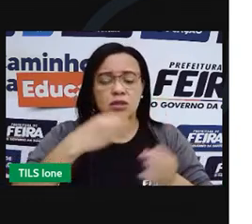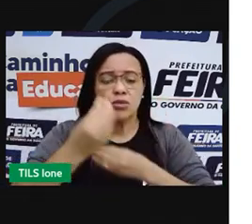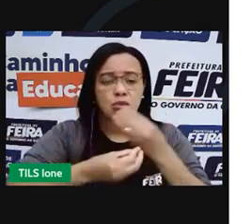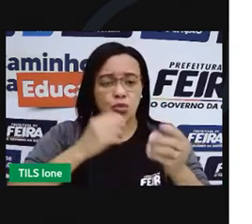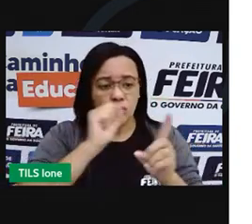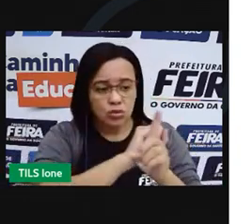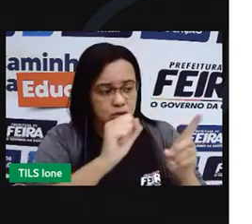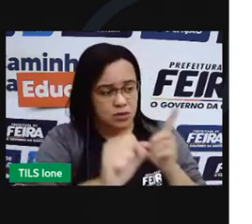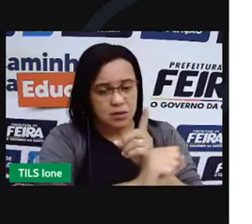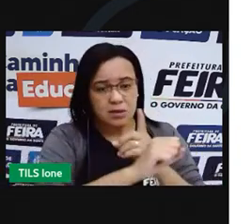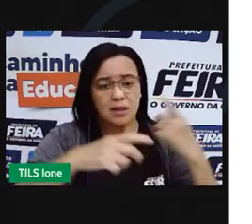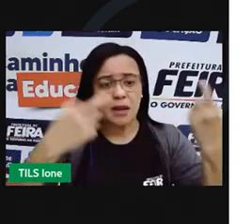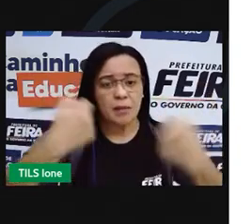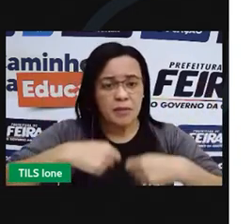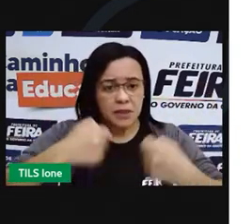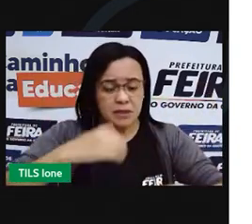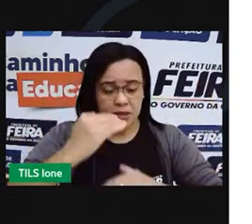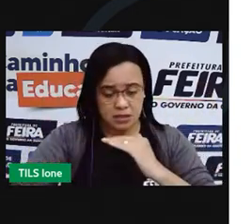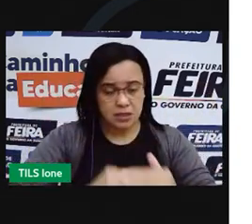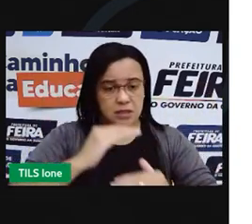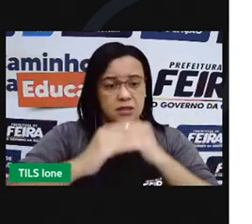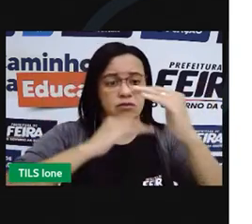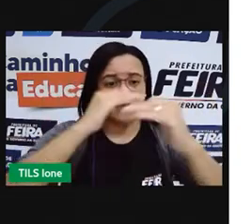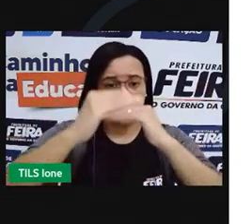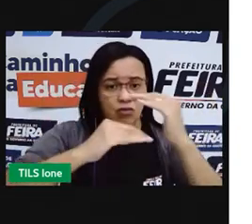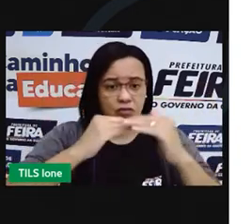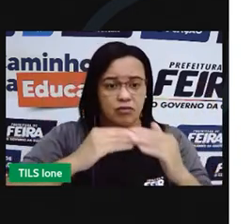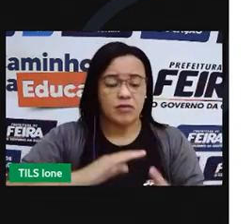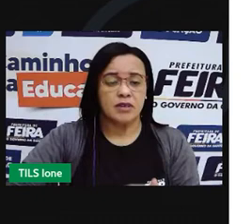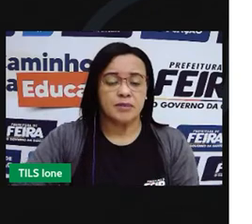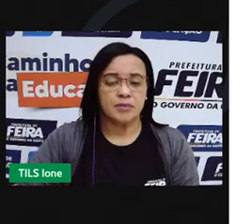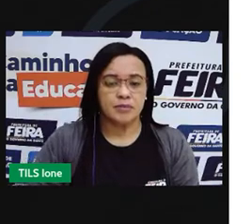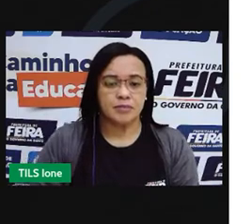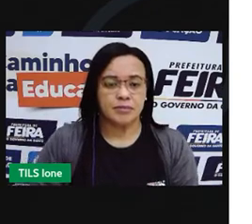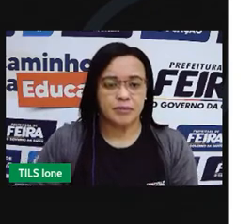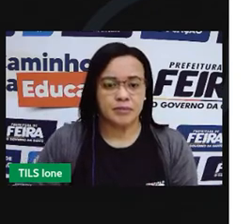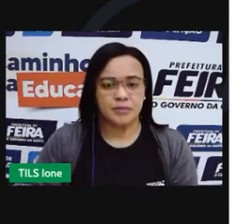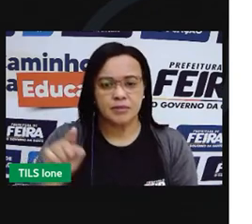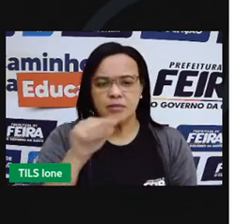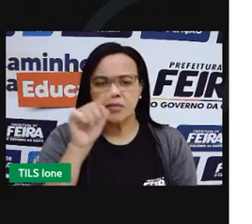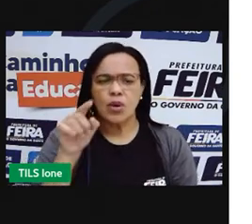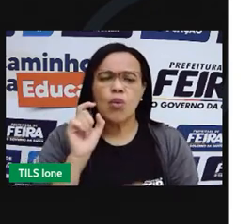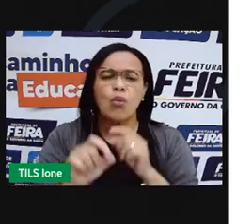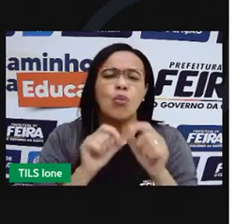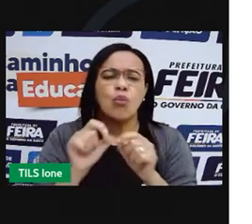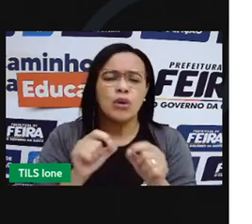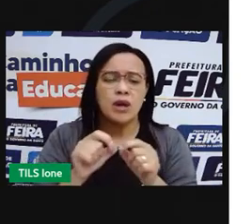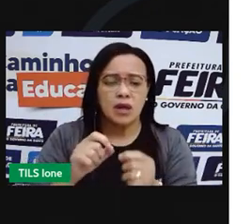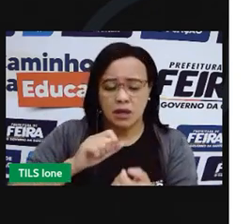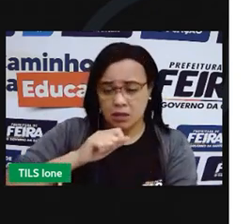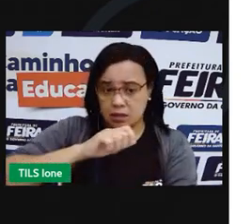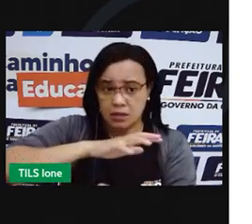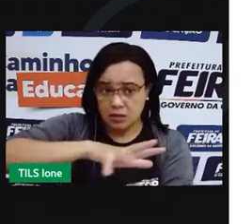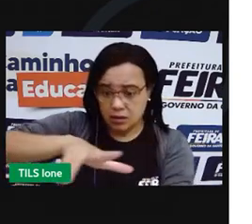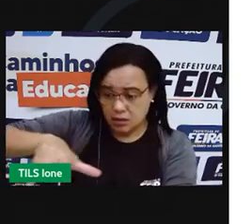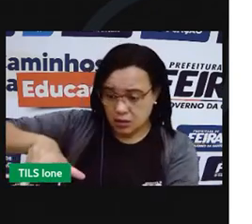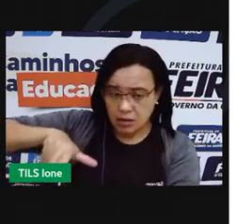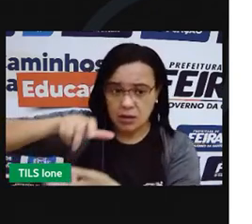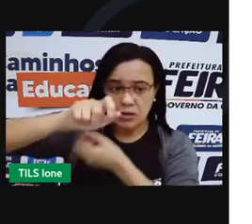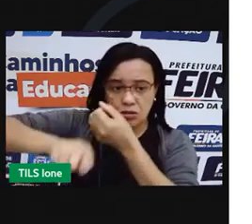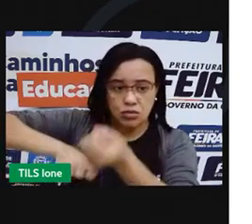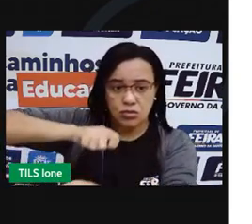sustentabilidade? O que ele significa? De forma bem objetiva, sustentabilidade significa